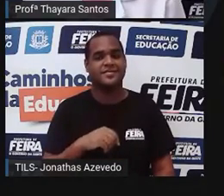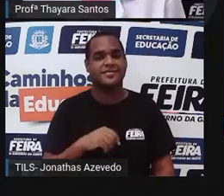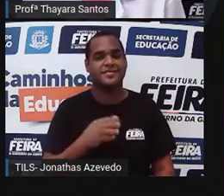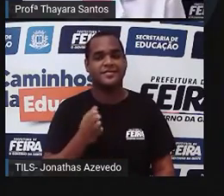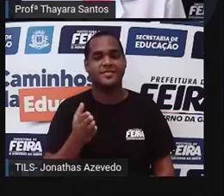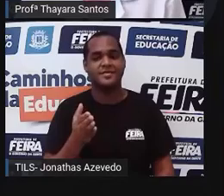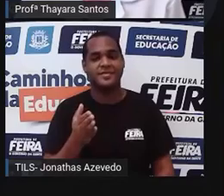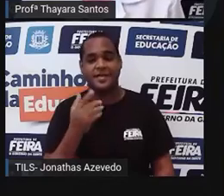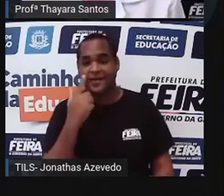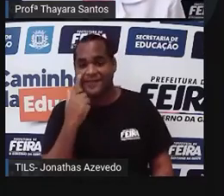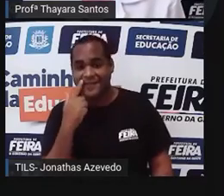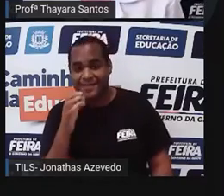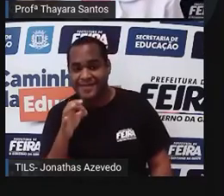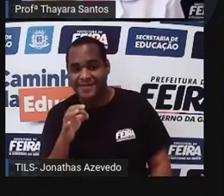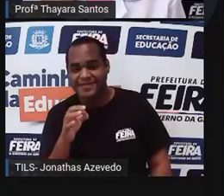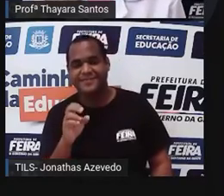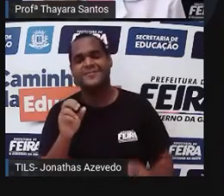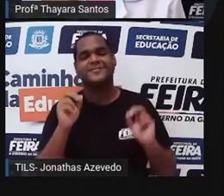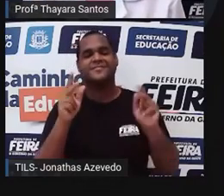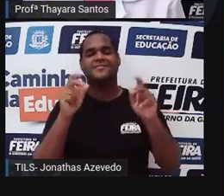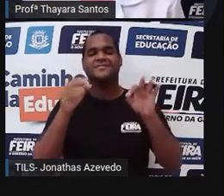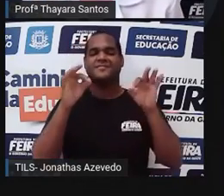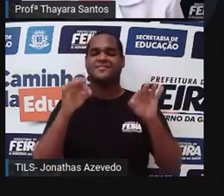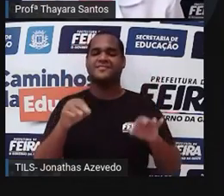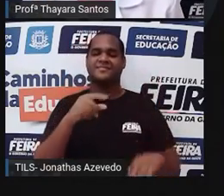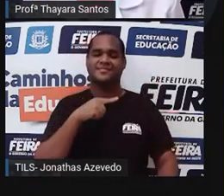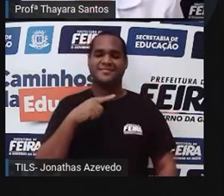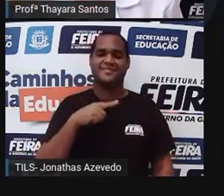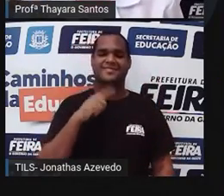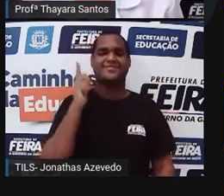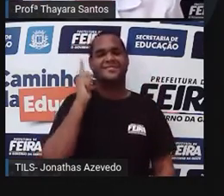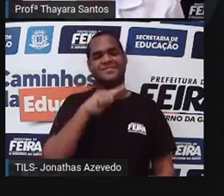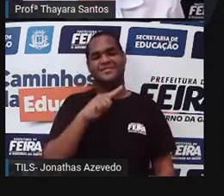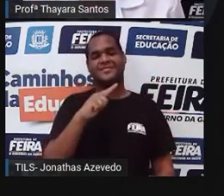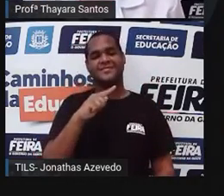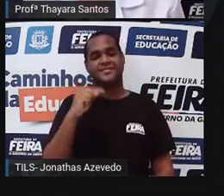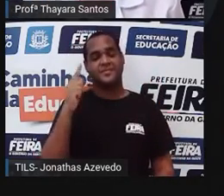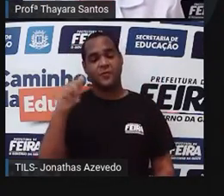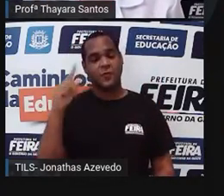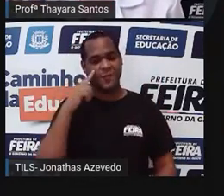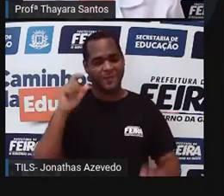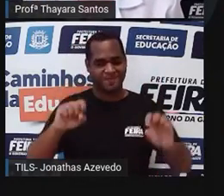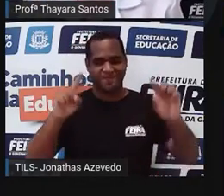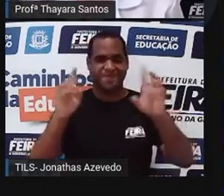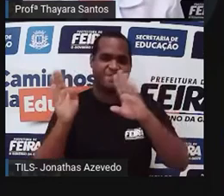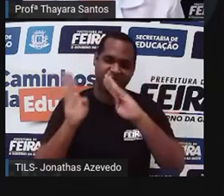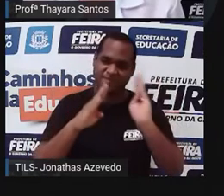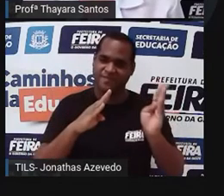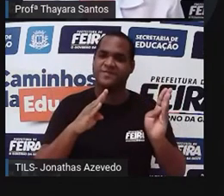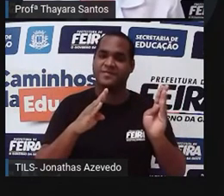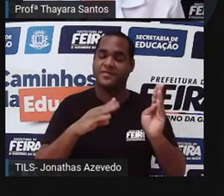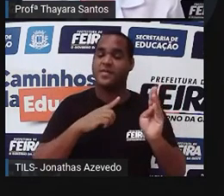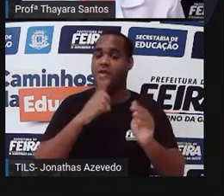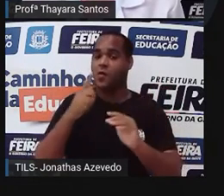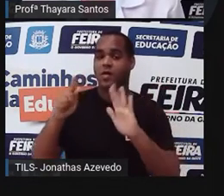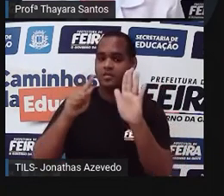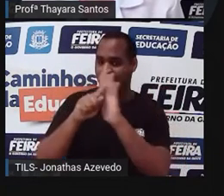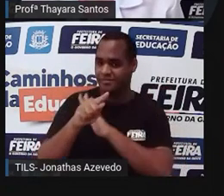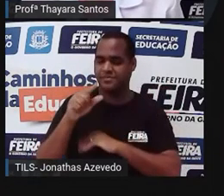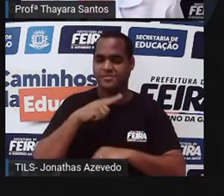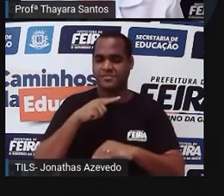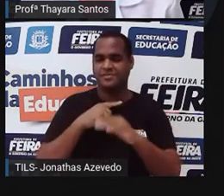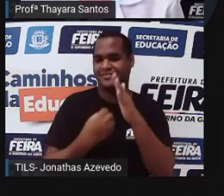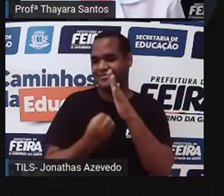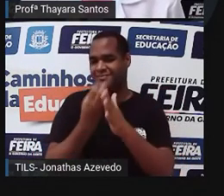Vou entrar aqui na vesícula biliar. Acertei. Pronto. Aí a gente vai passar para a próxima fase e vai ser outra pergunta que vai aparecer